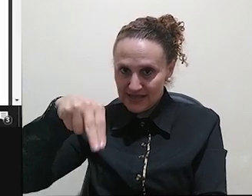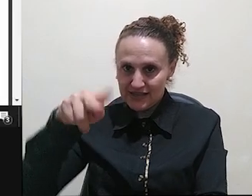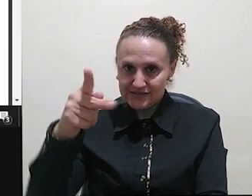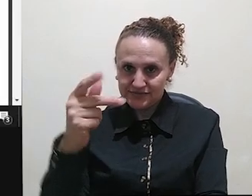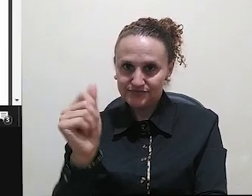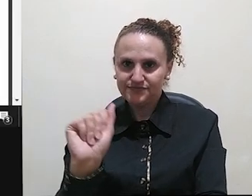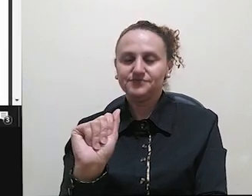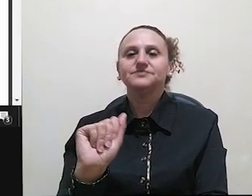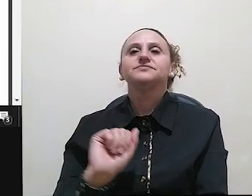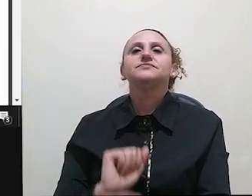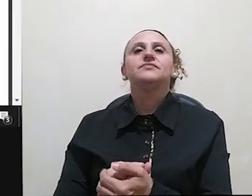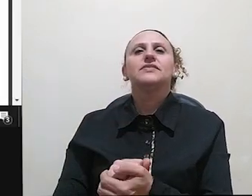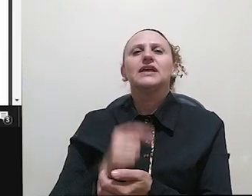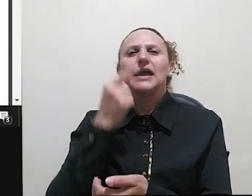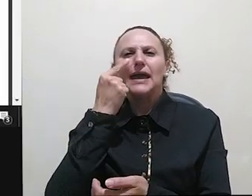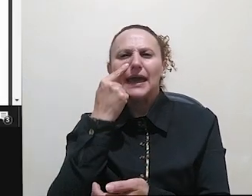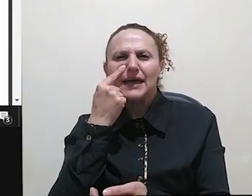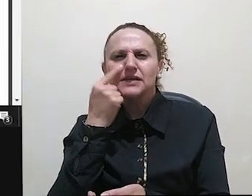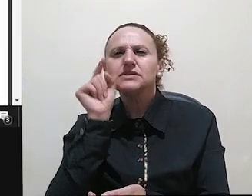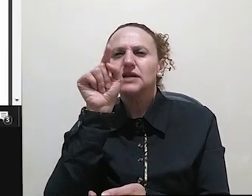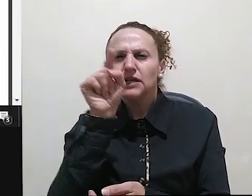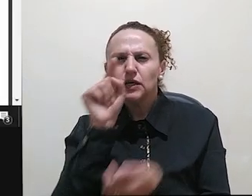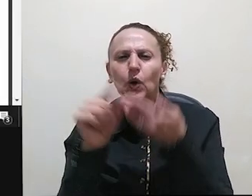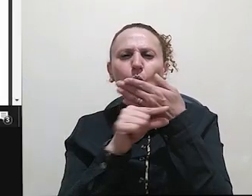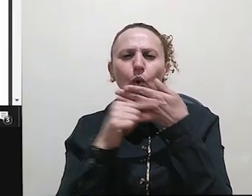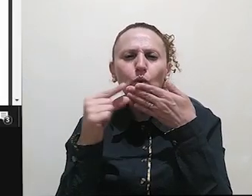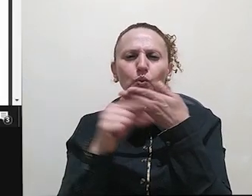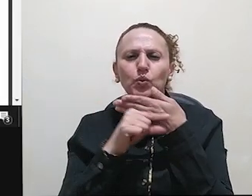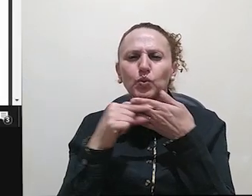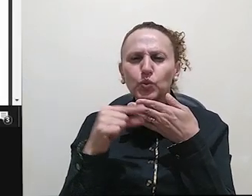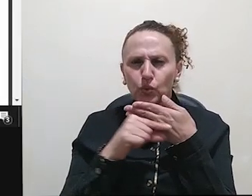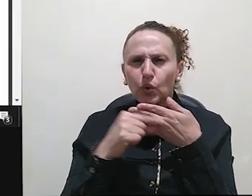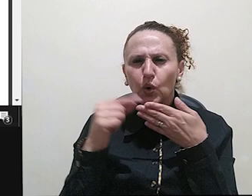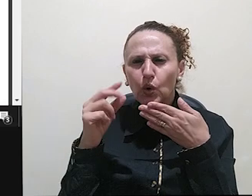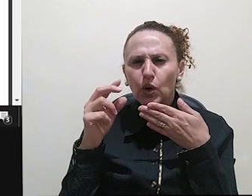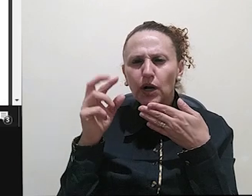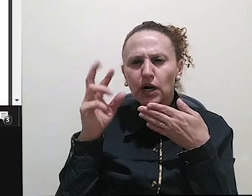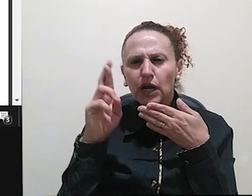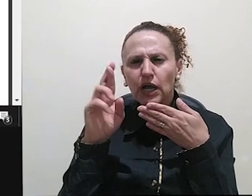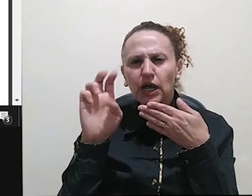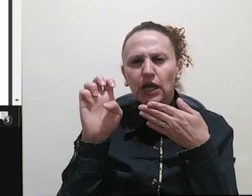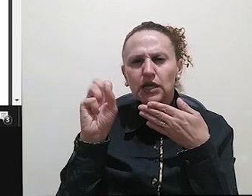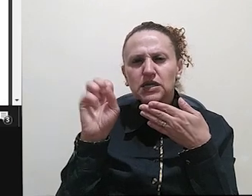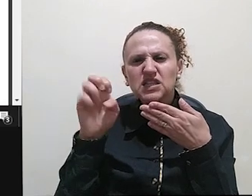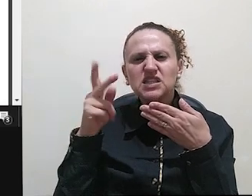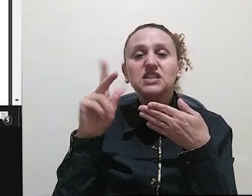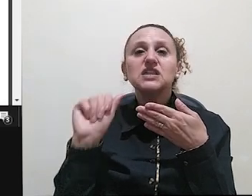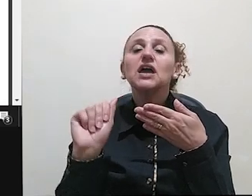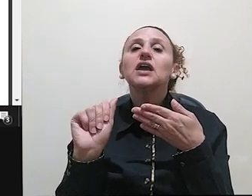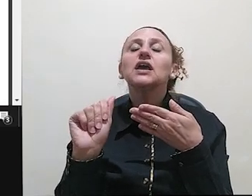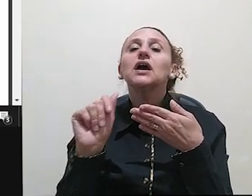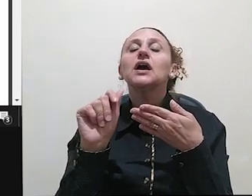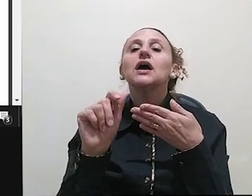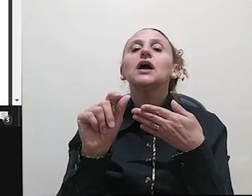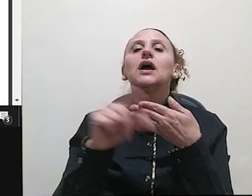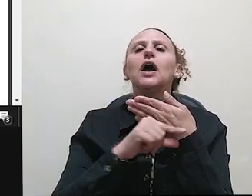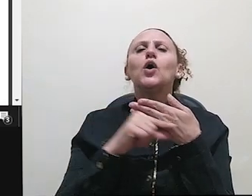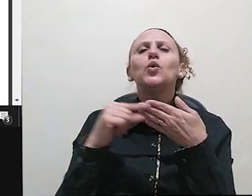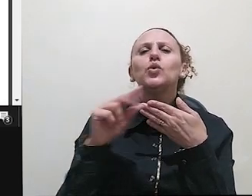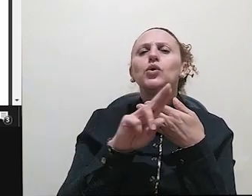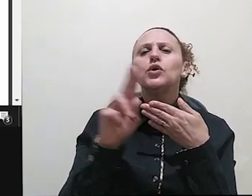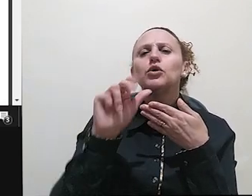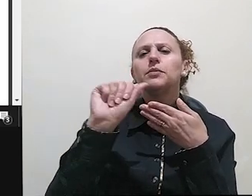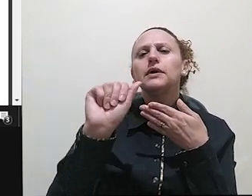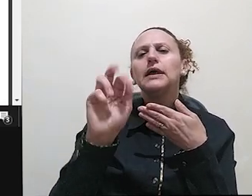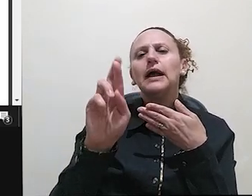essa, a resenha de Aragão Neto, foi publicada na Revel, tá, que é uma